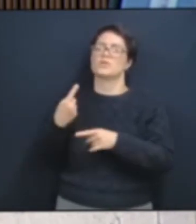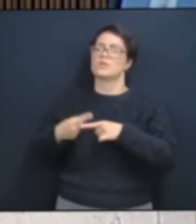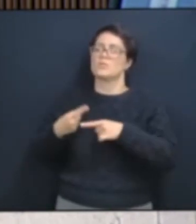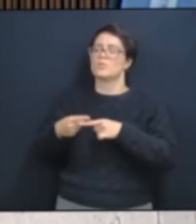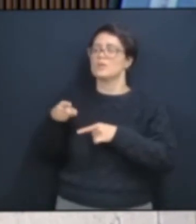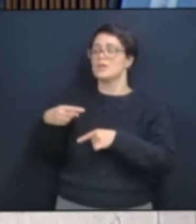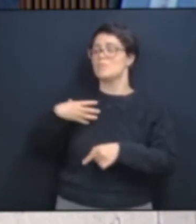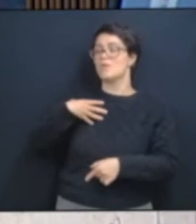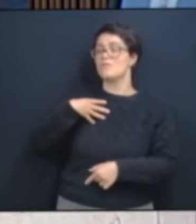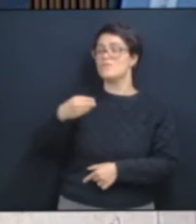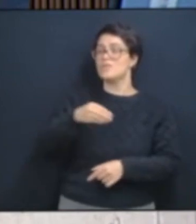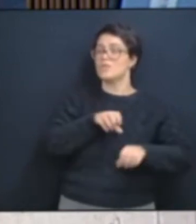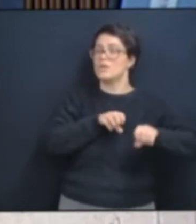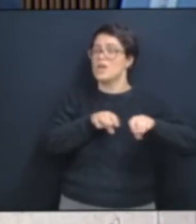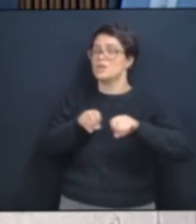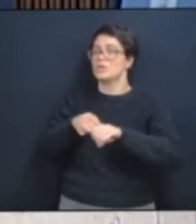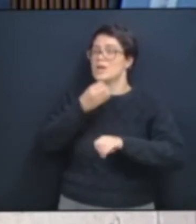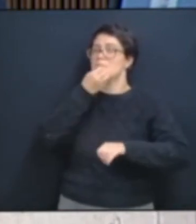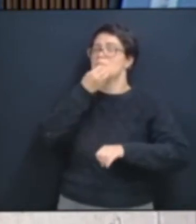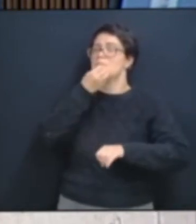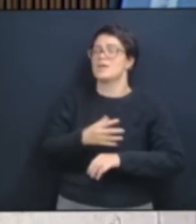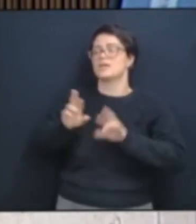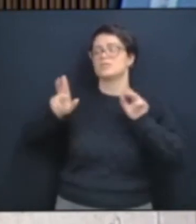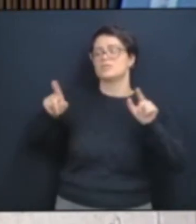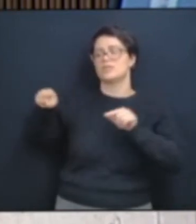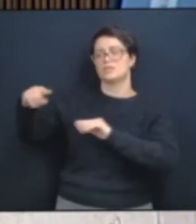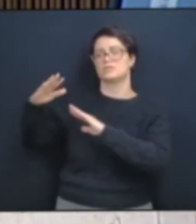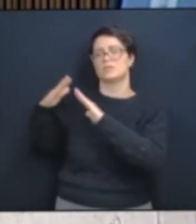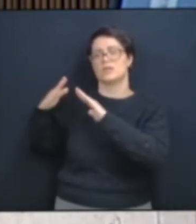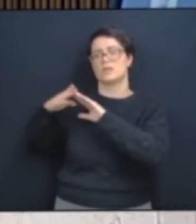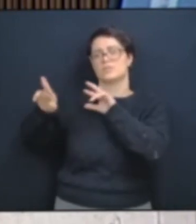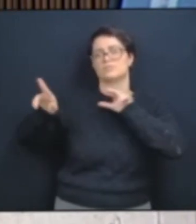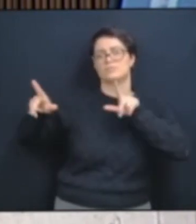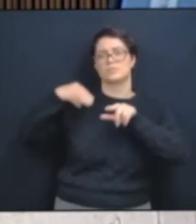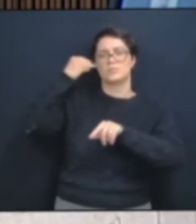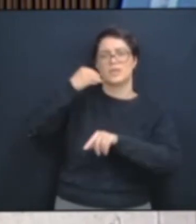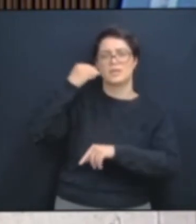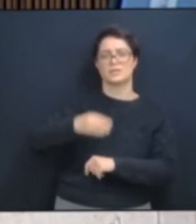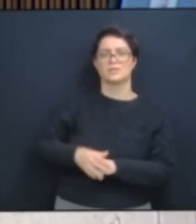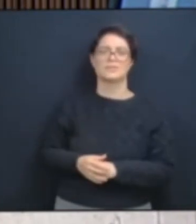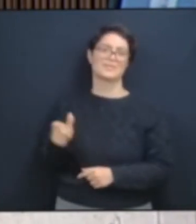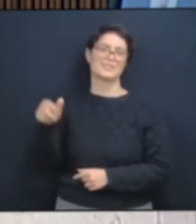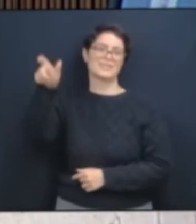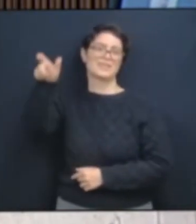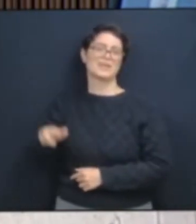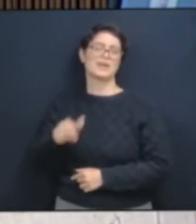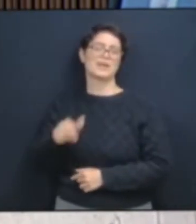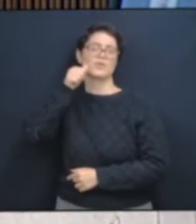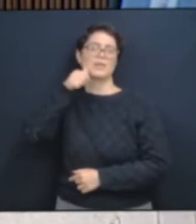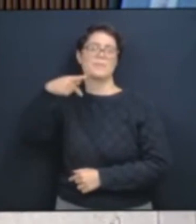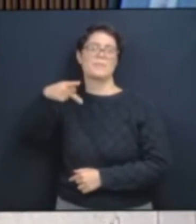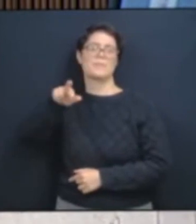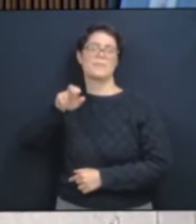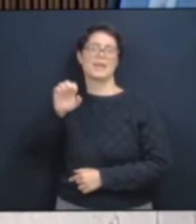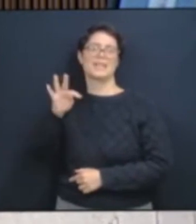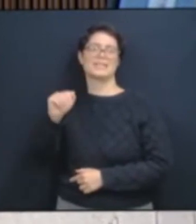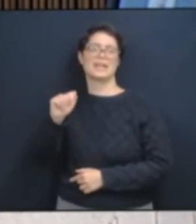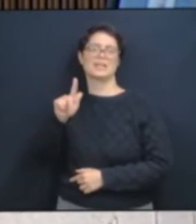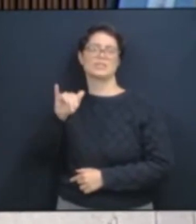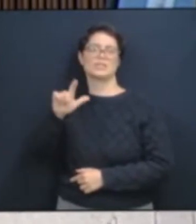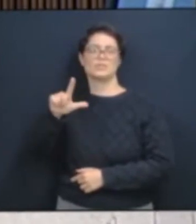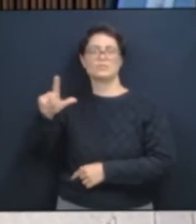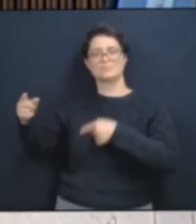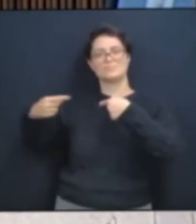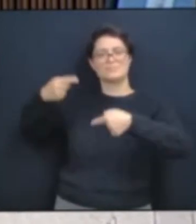o teu, em referência a Preta Gil, no ano de 2011, num programa de TV. Eu